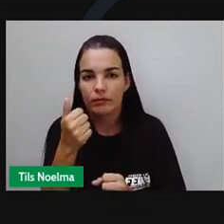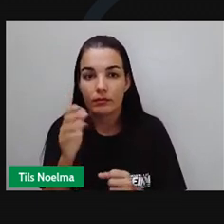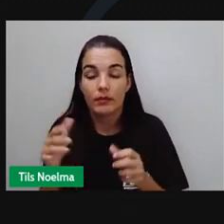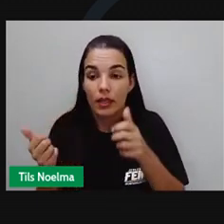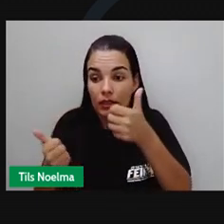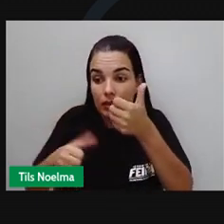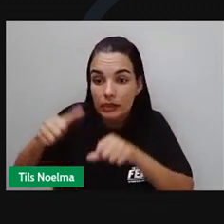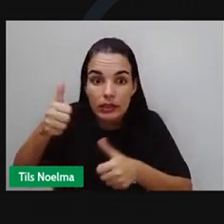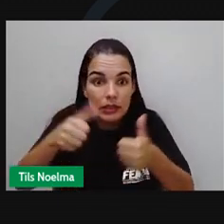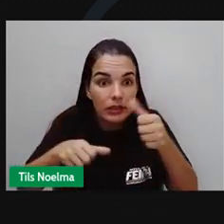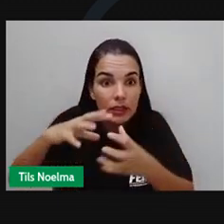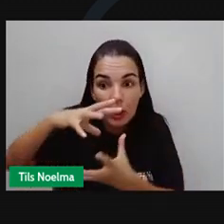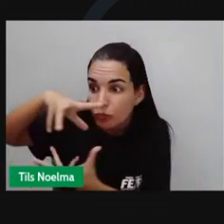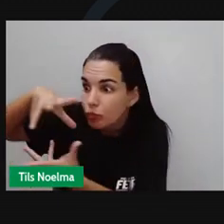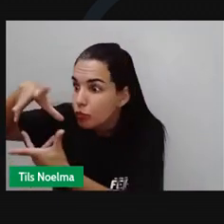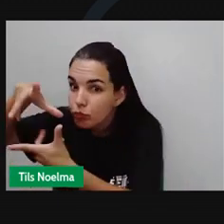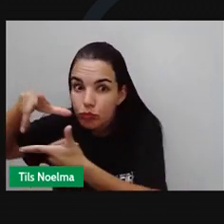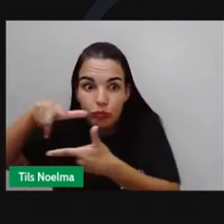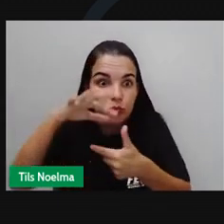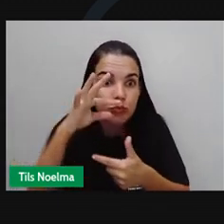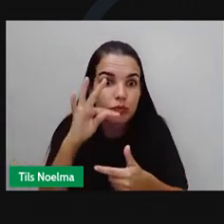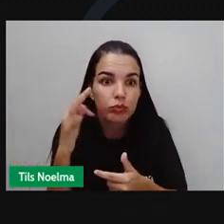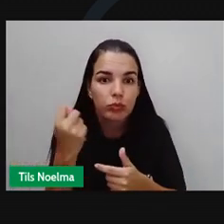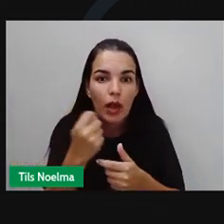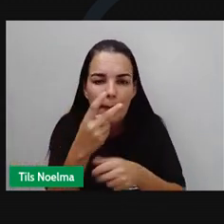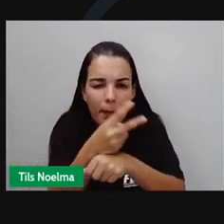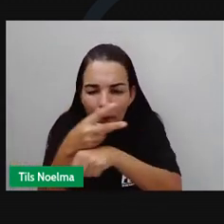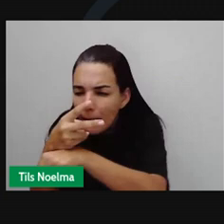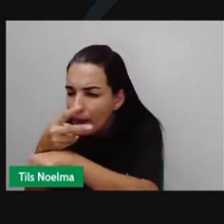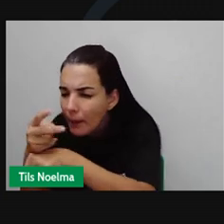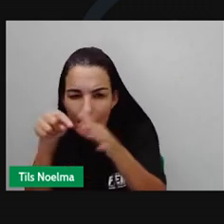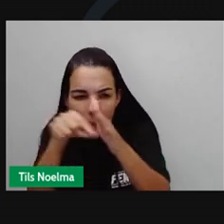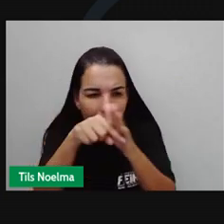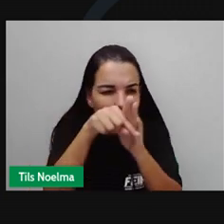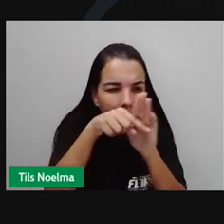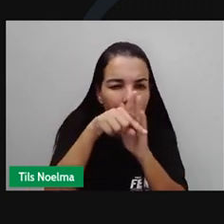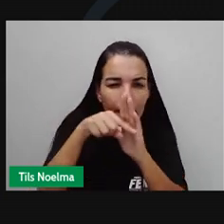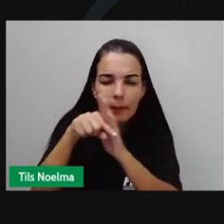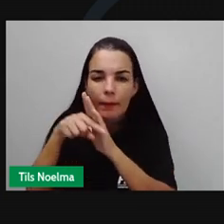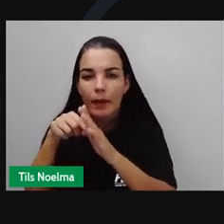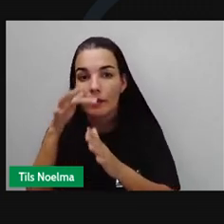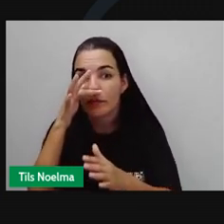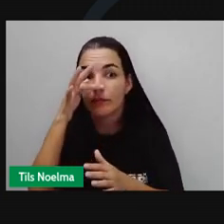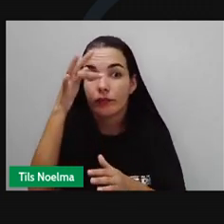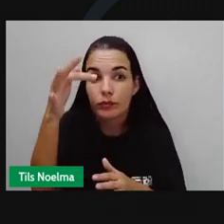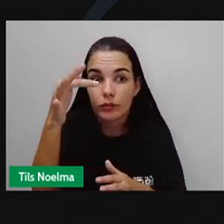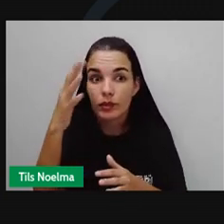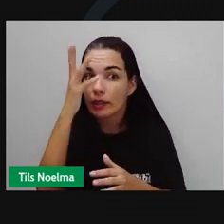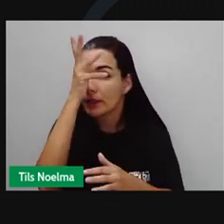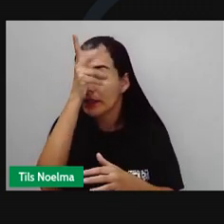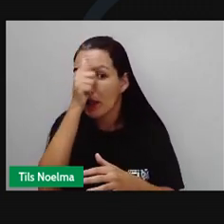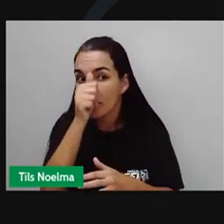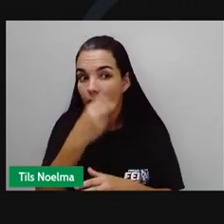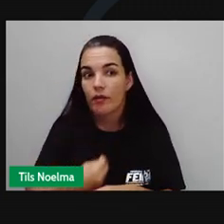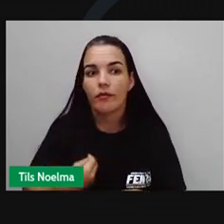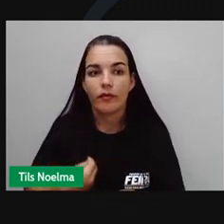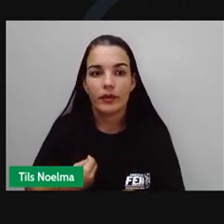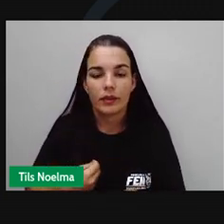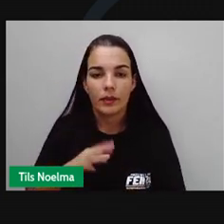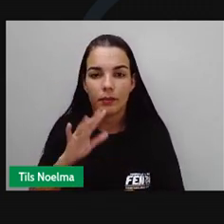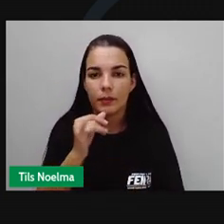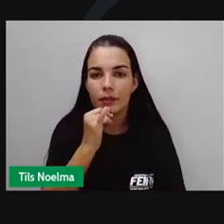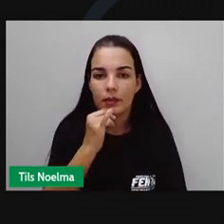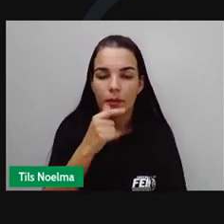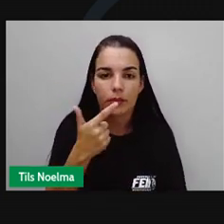do mundo todo trabalham muito para encontrar as vacinas que vão salvar milhões de vidas no futuro. Existem doenças causadas pelos